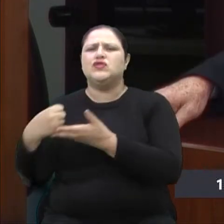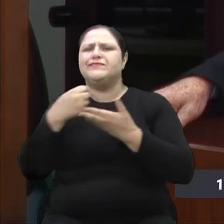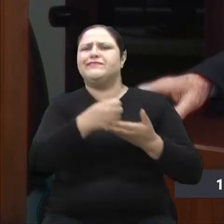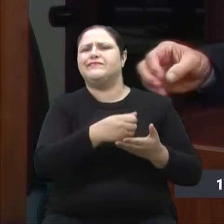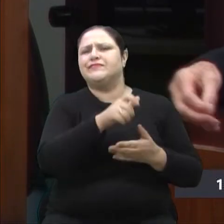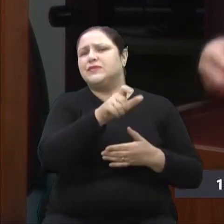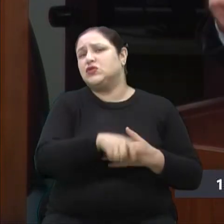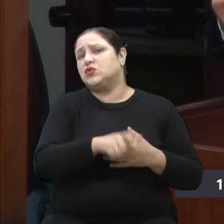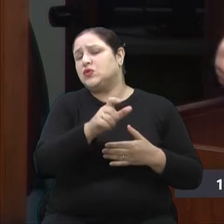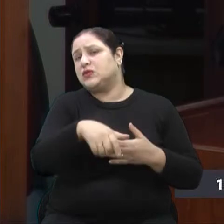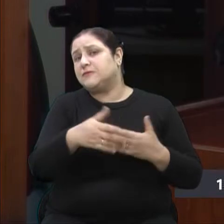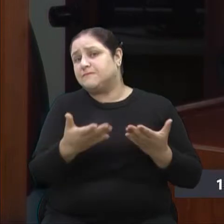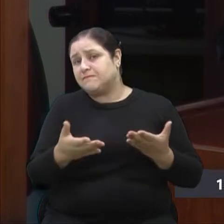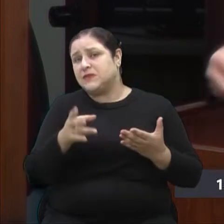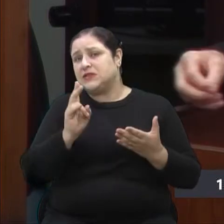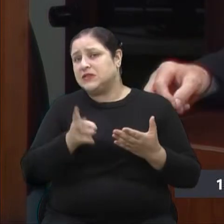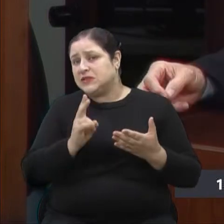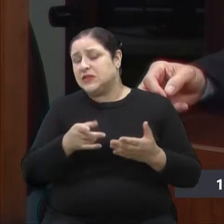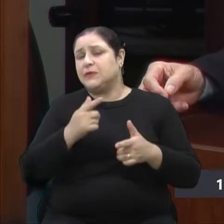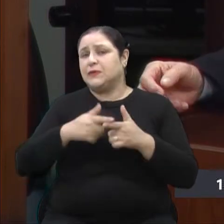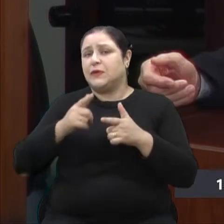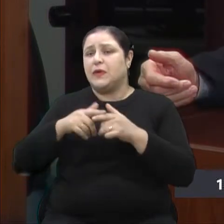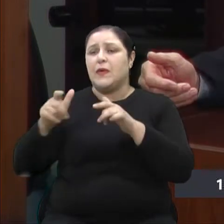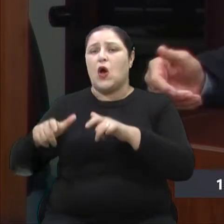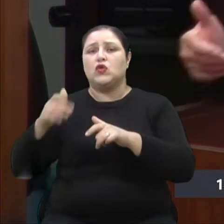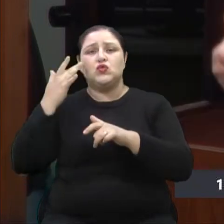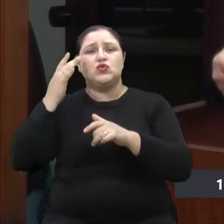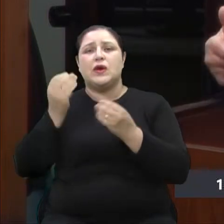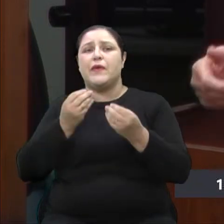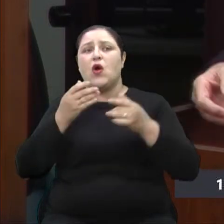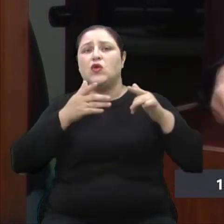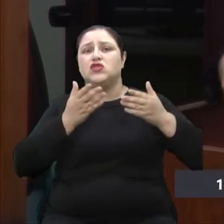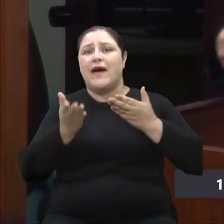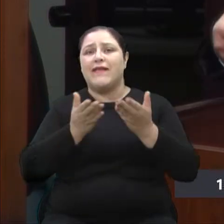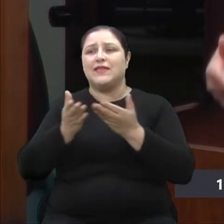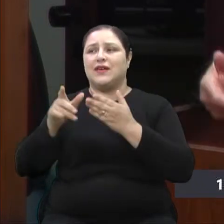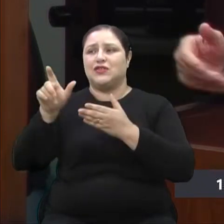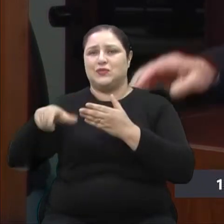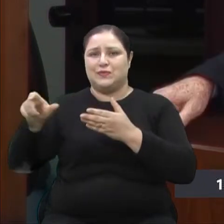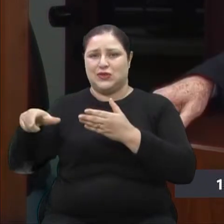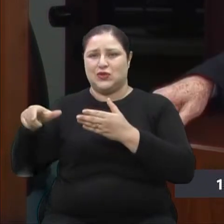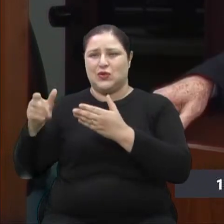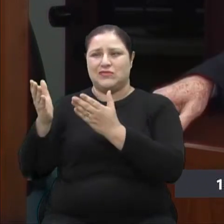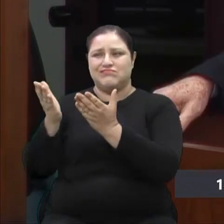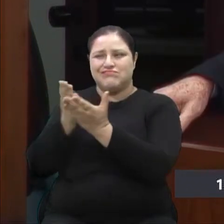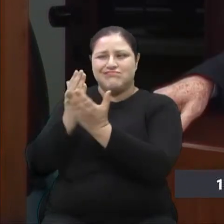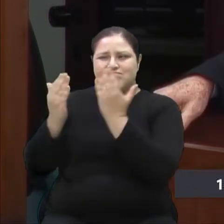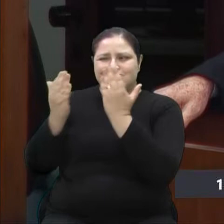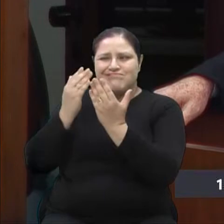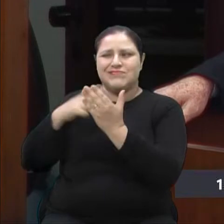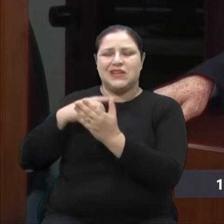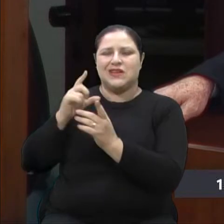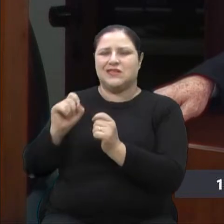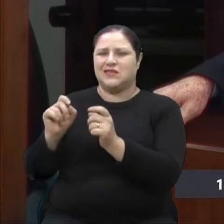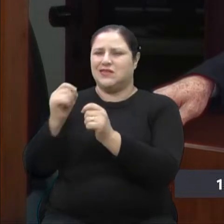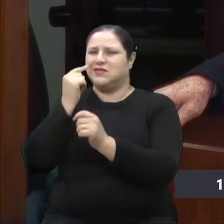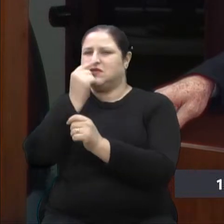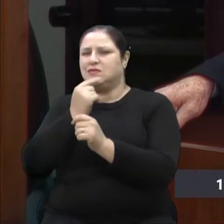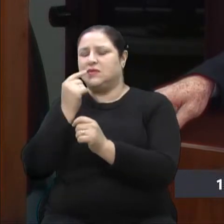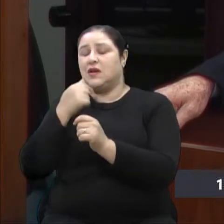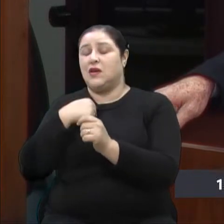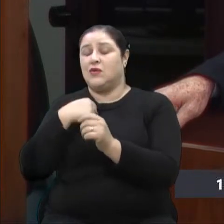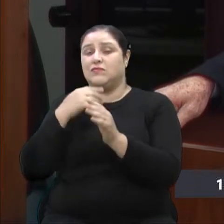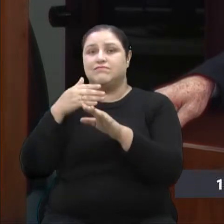bucal, sempre foi um problema. E eu, como disse, me sinto feliz, como membro do Conselho